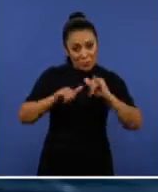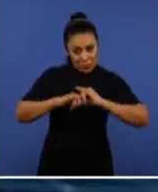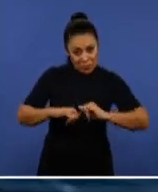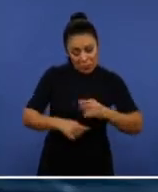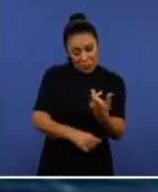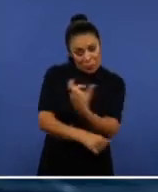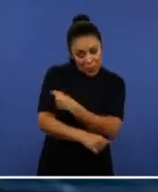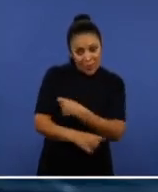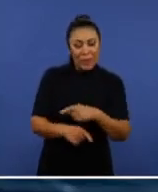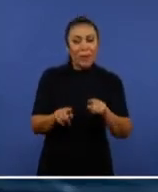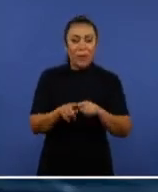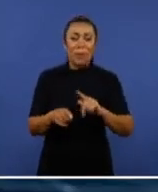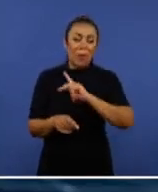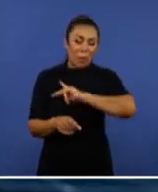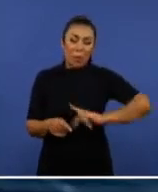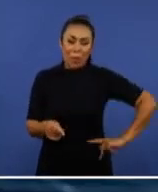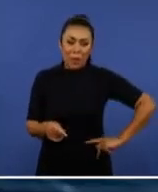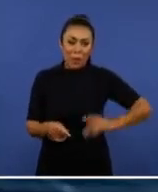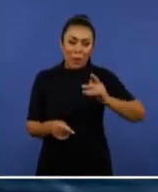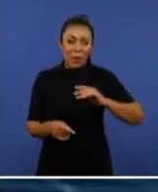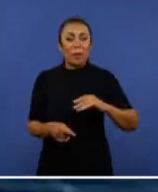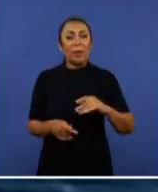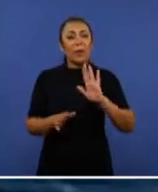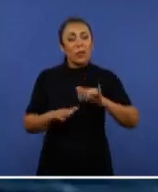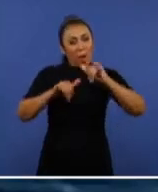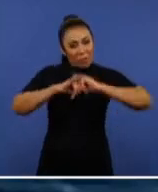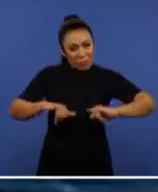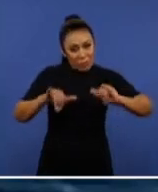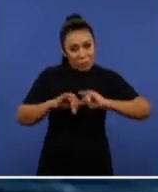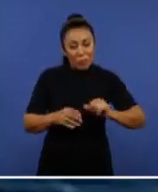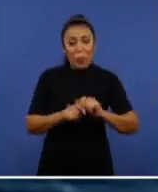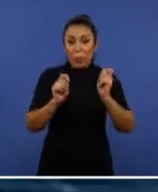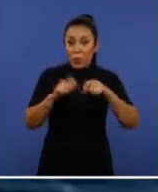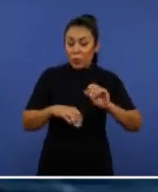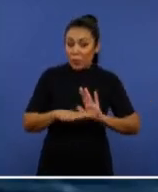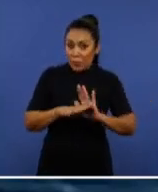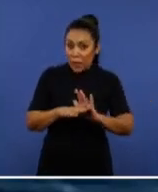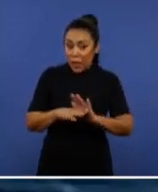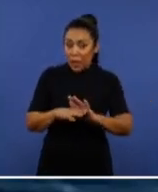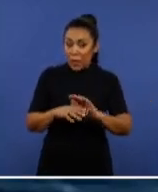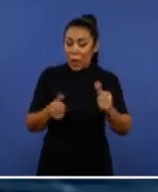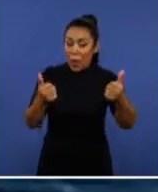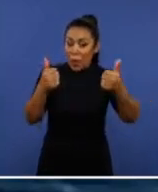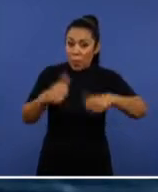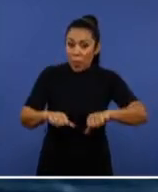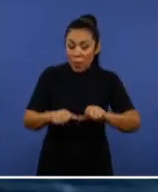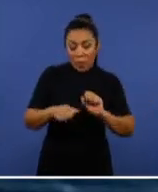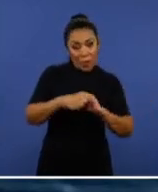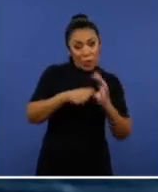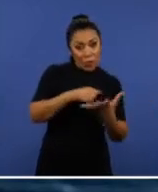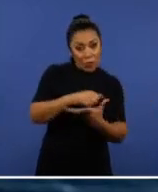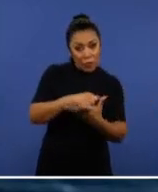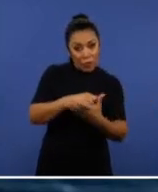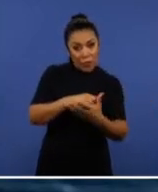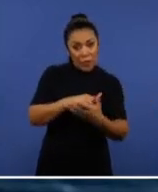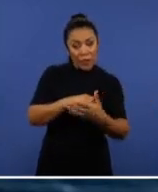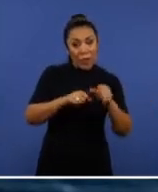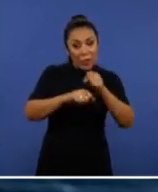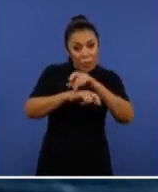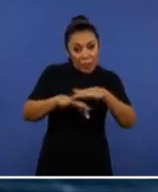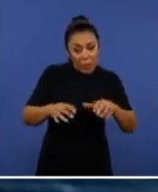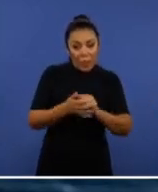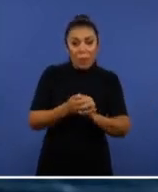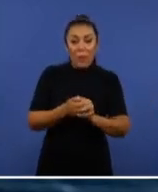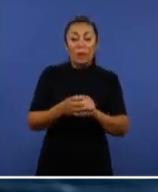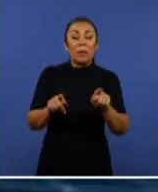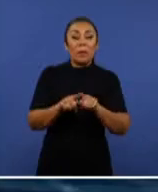pelo presidente da República, pode ter contribuído, além de agravar a pandemia de Covid-19 e causar mortes que